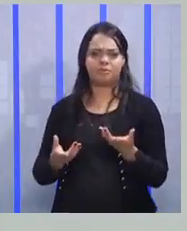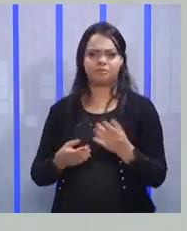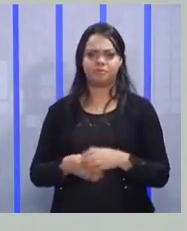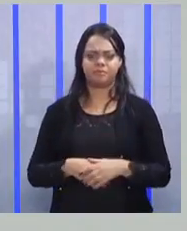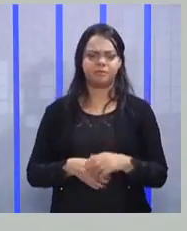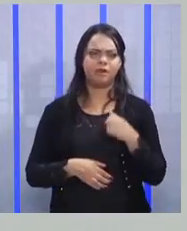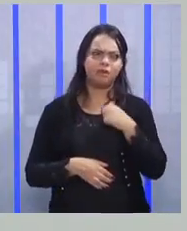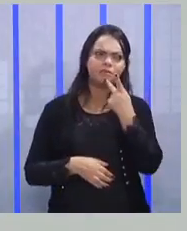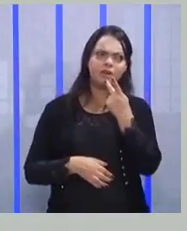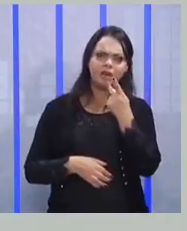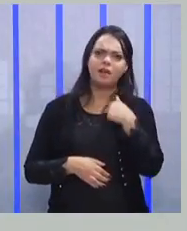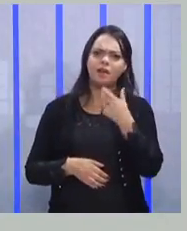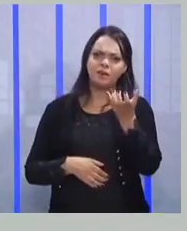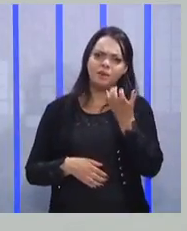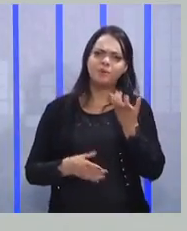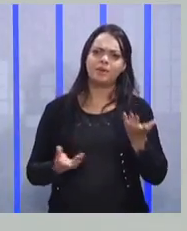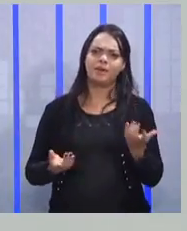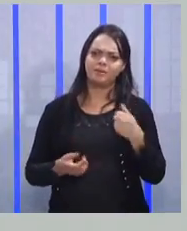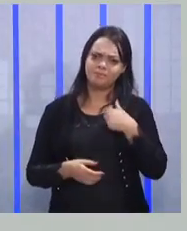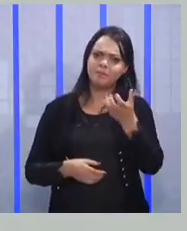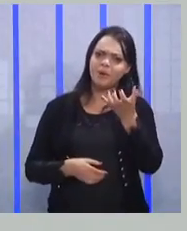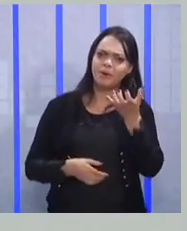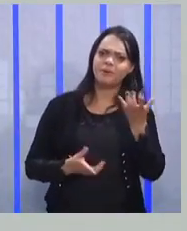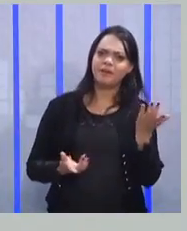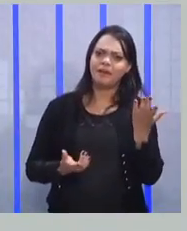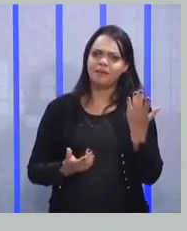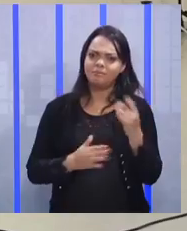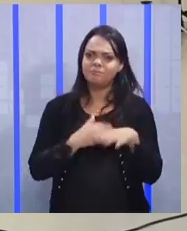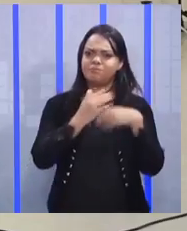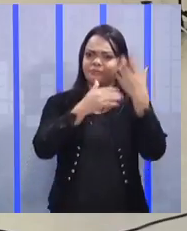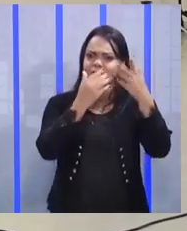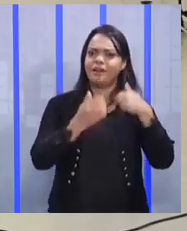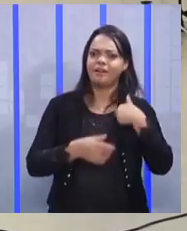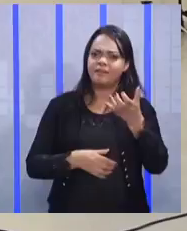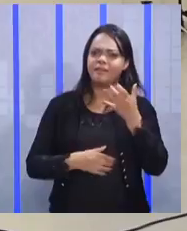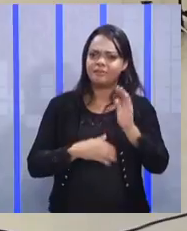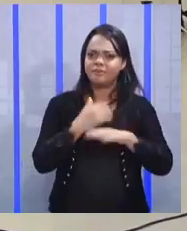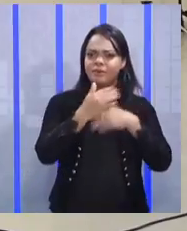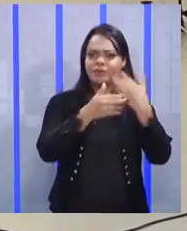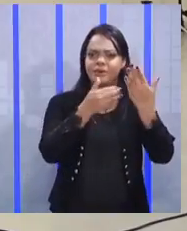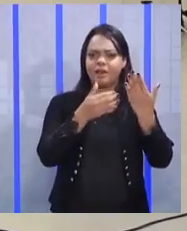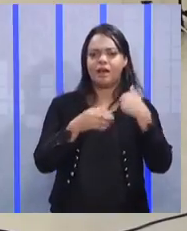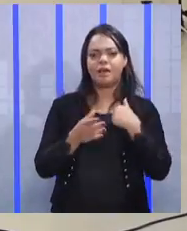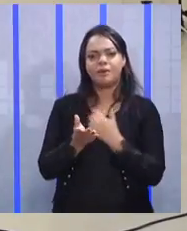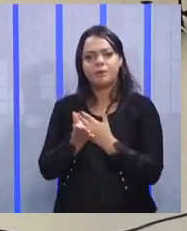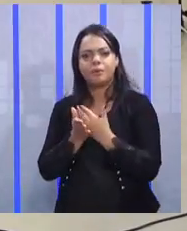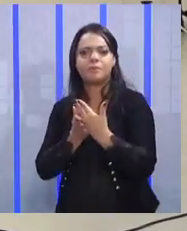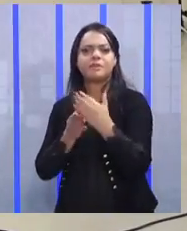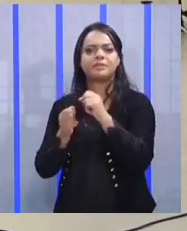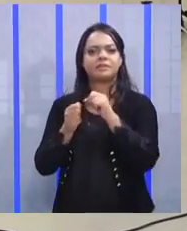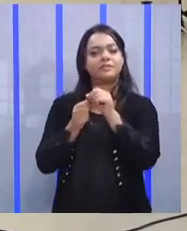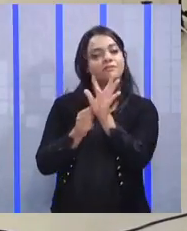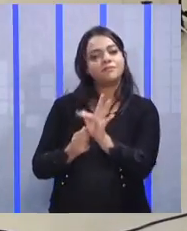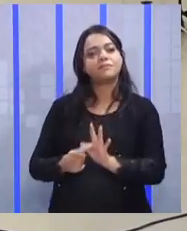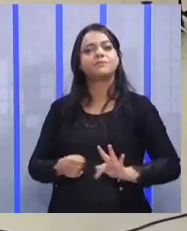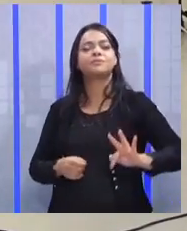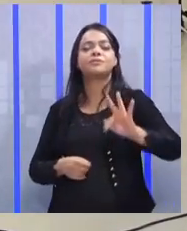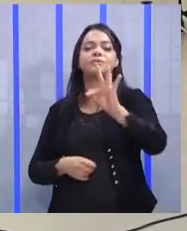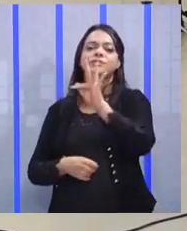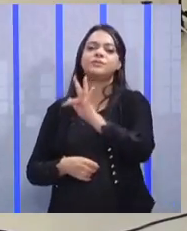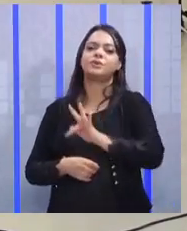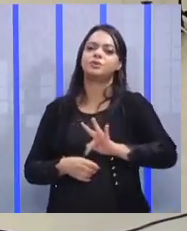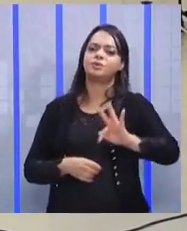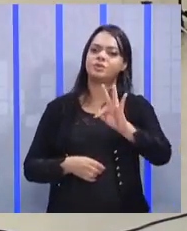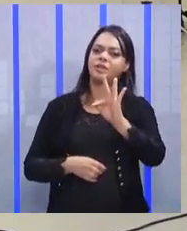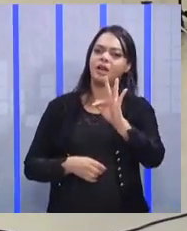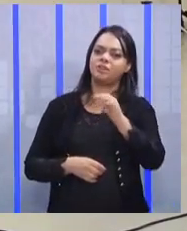Não, eu quero decolar, ué. decolar. Quer decolar. Aí eu fui fazer faculdade. Na primeira oportunidade que